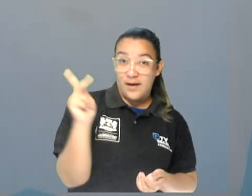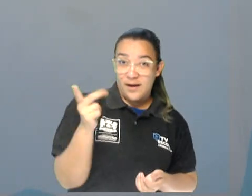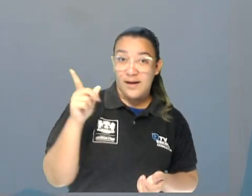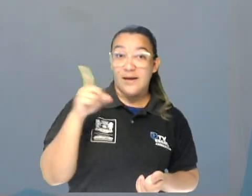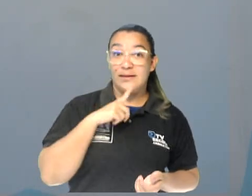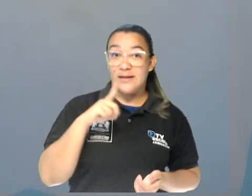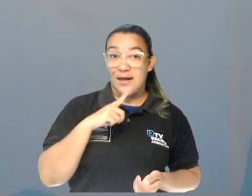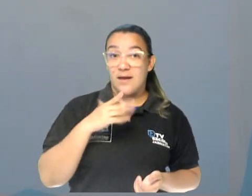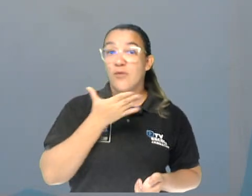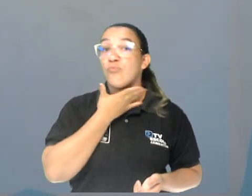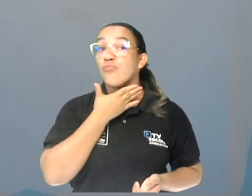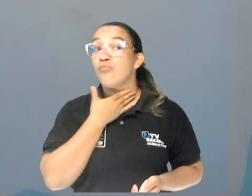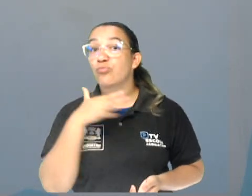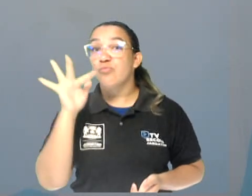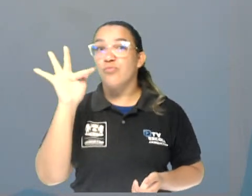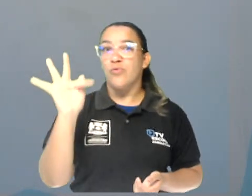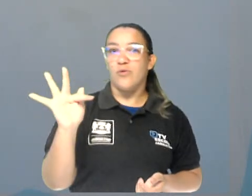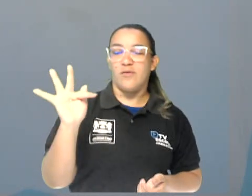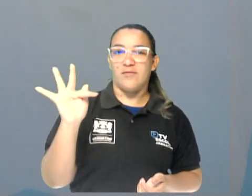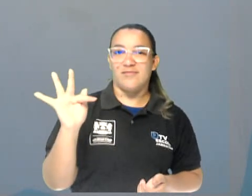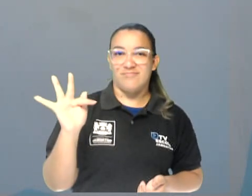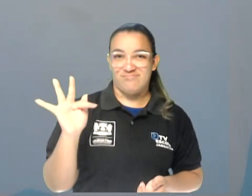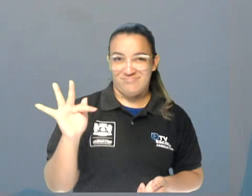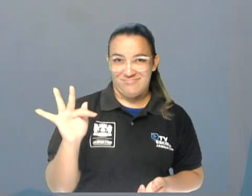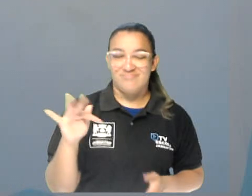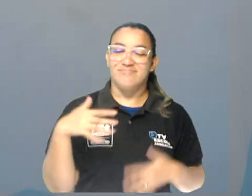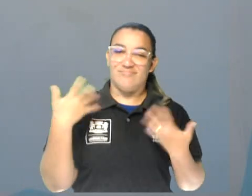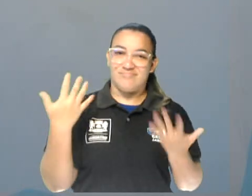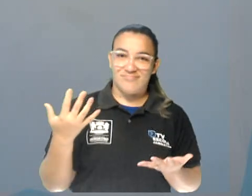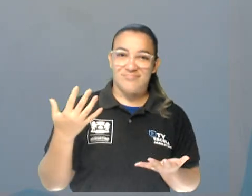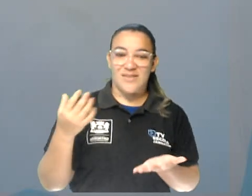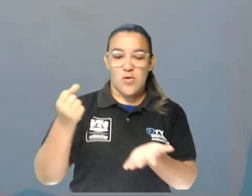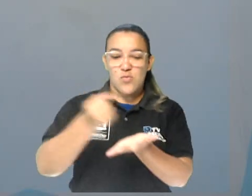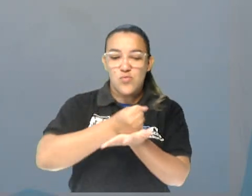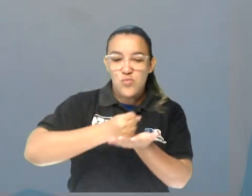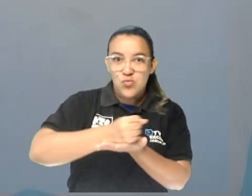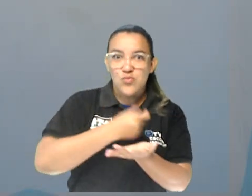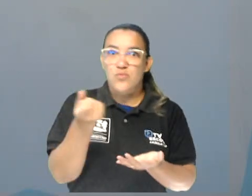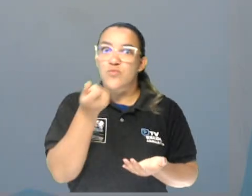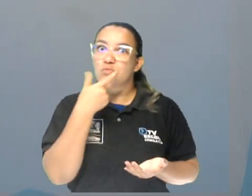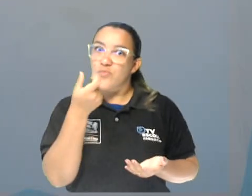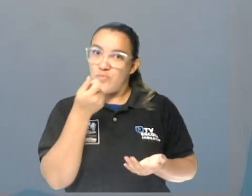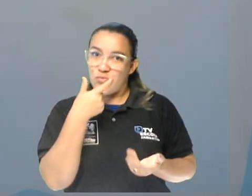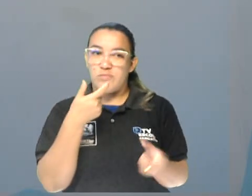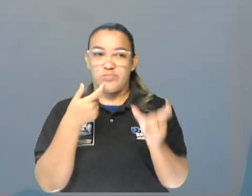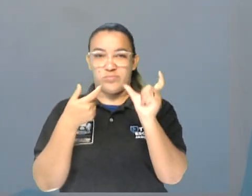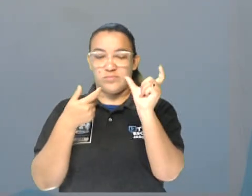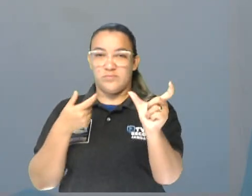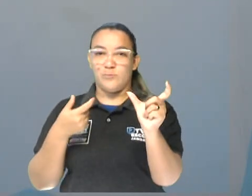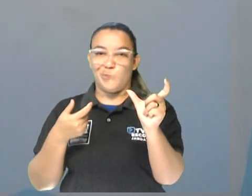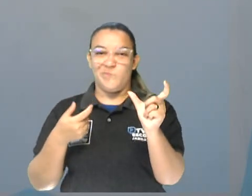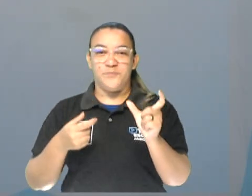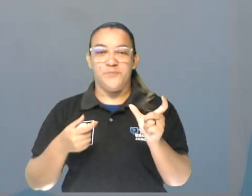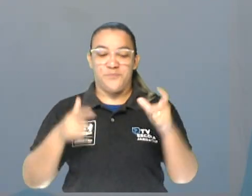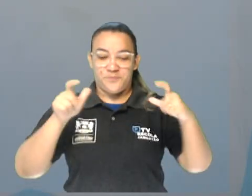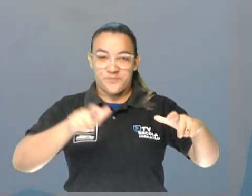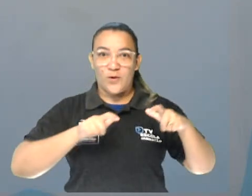tem som de F, certo? Por isso a gente fala Pharmacy e não Pormacy.